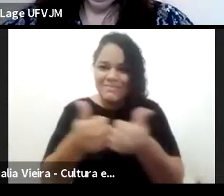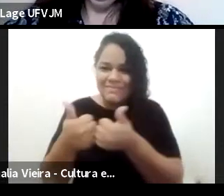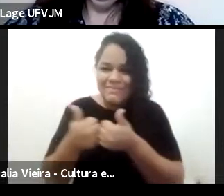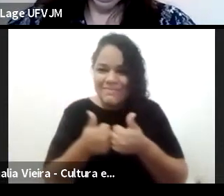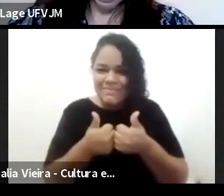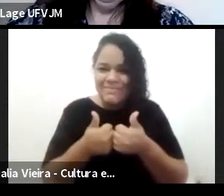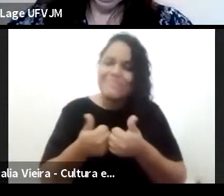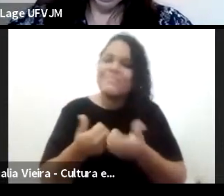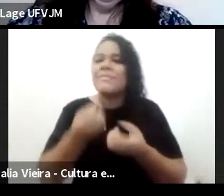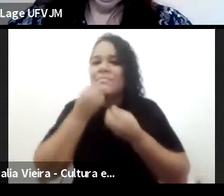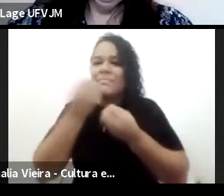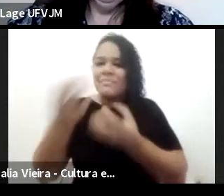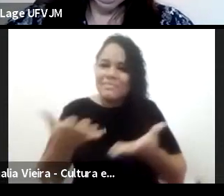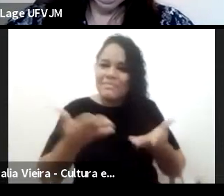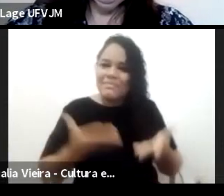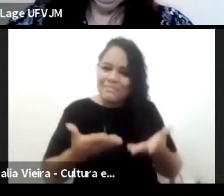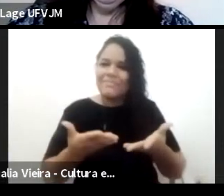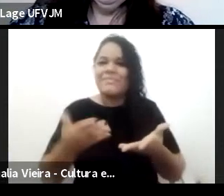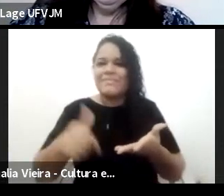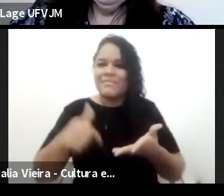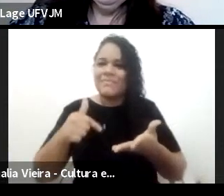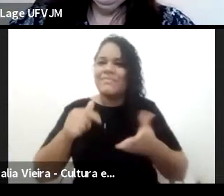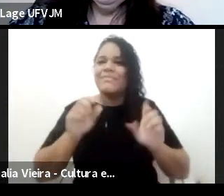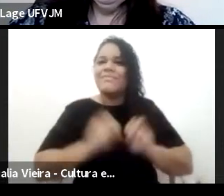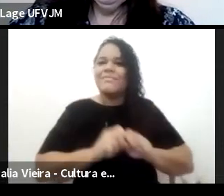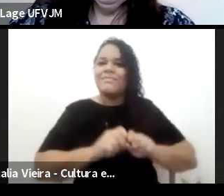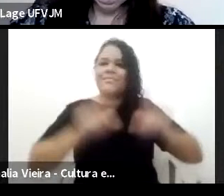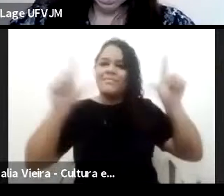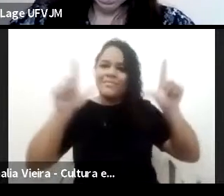sejam bem-vindos aqui ao Portal do Bicentenário.